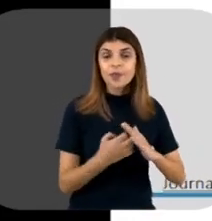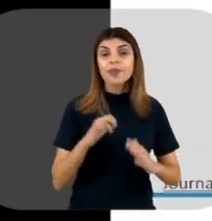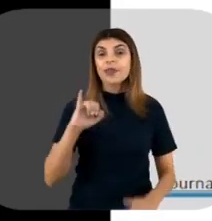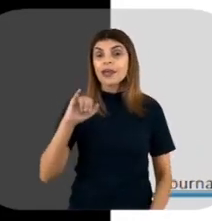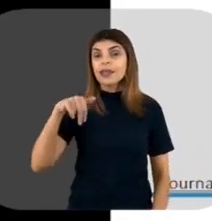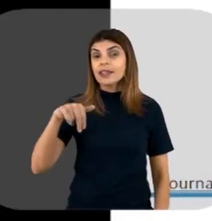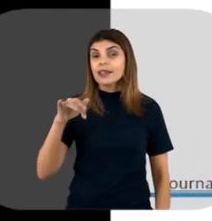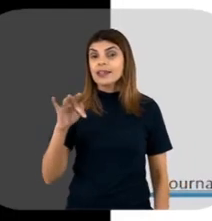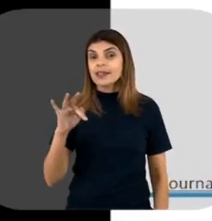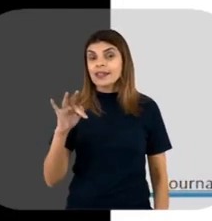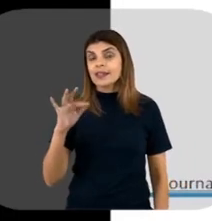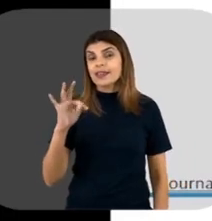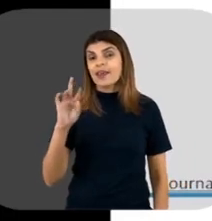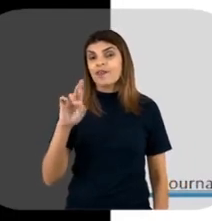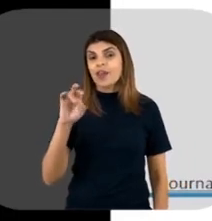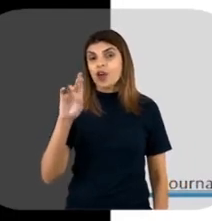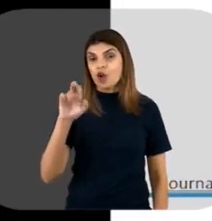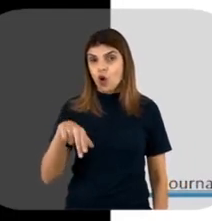interferon,